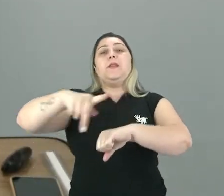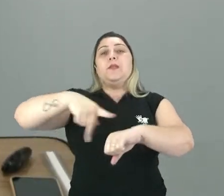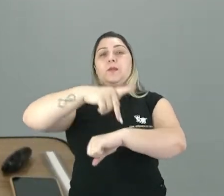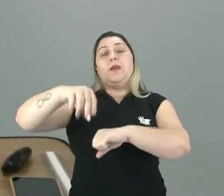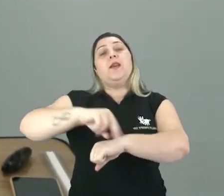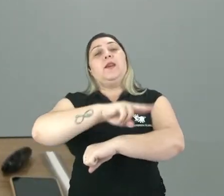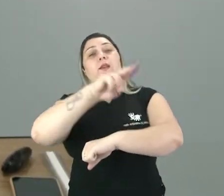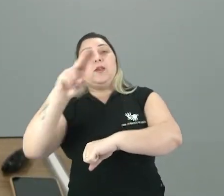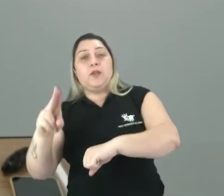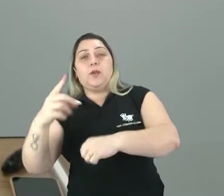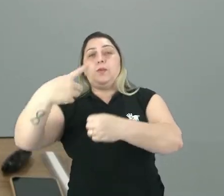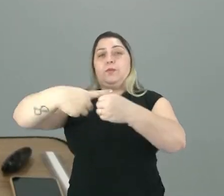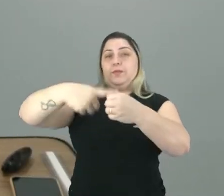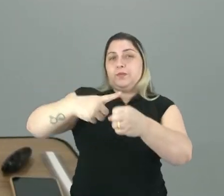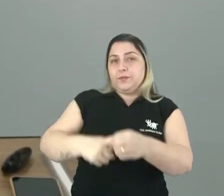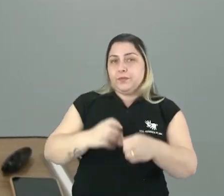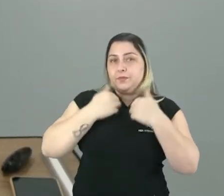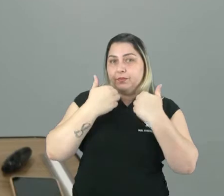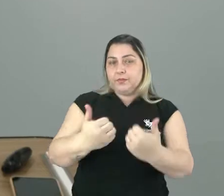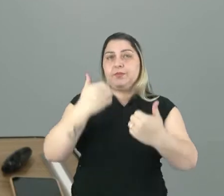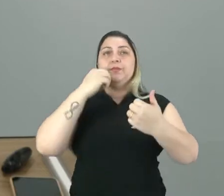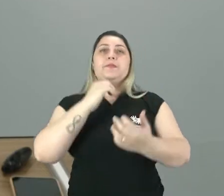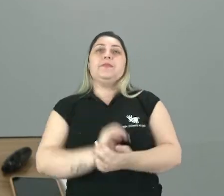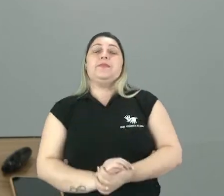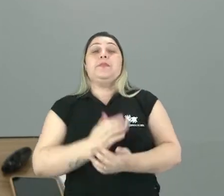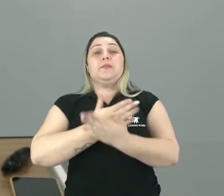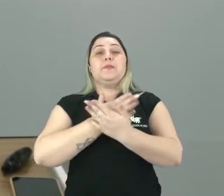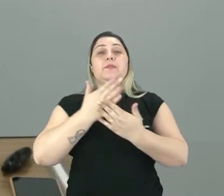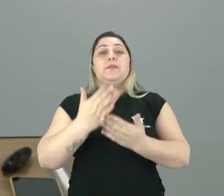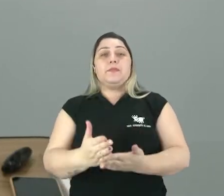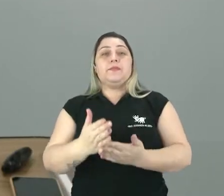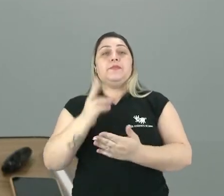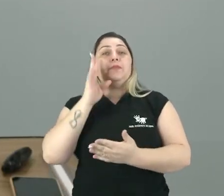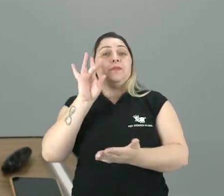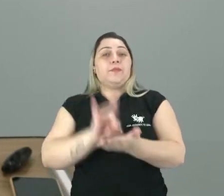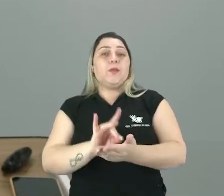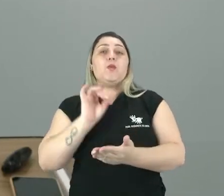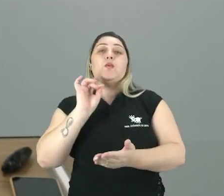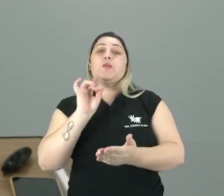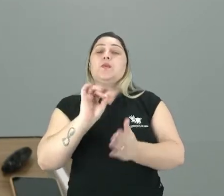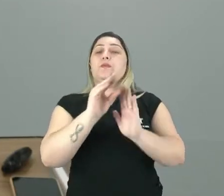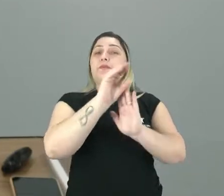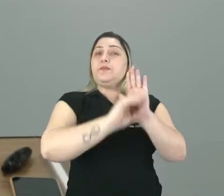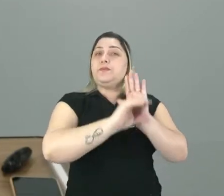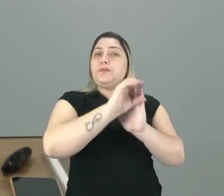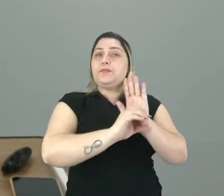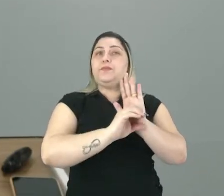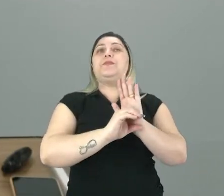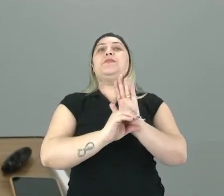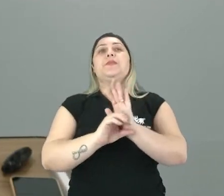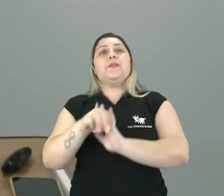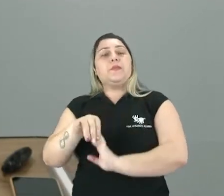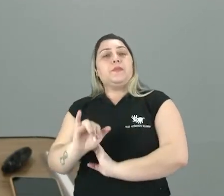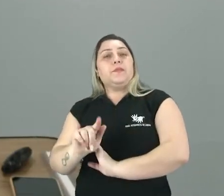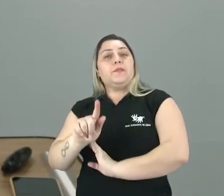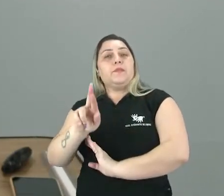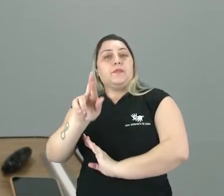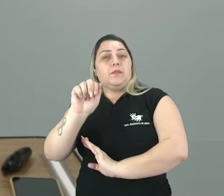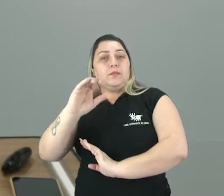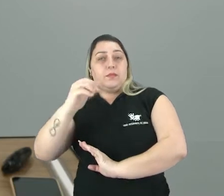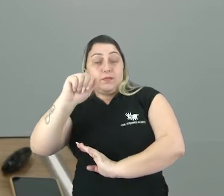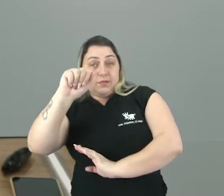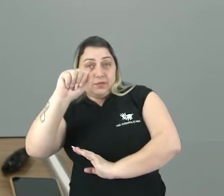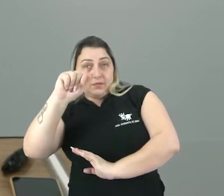migrações, tá bom? Para a gente iniciar, a gente vai realmente ver o conceito agora, o que é migração, o que é migração